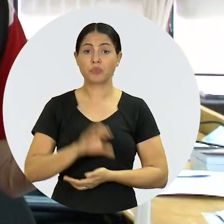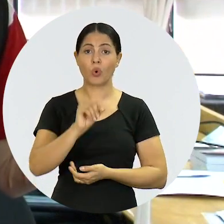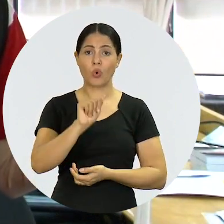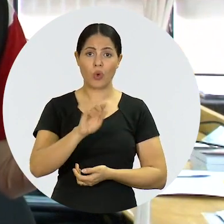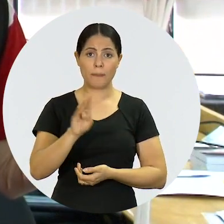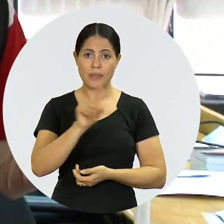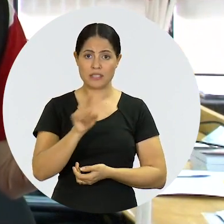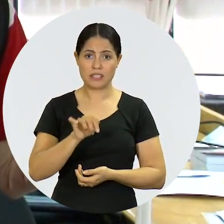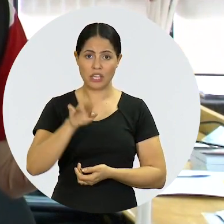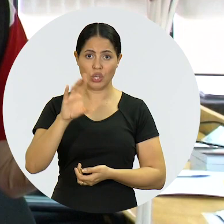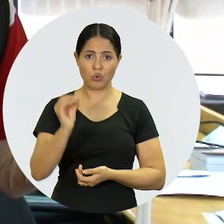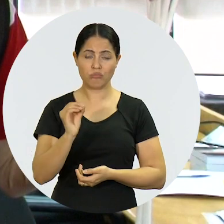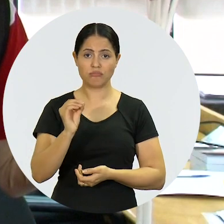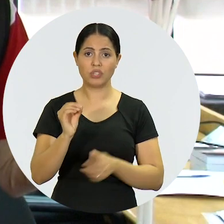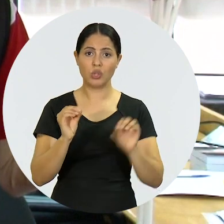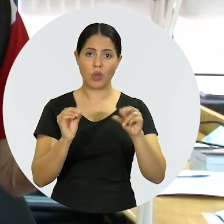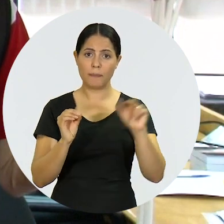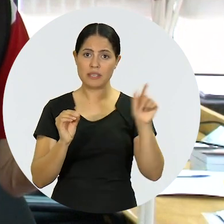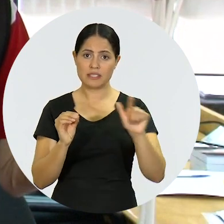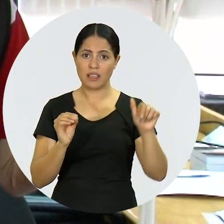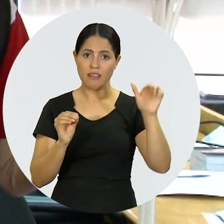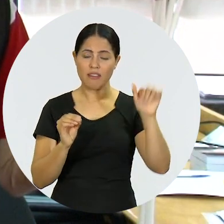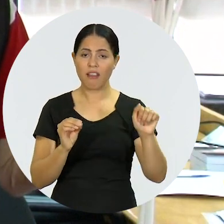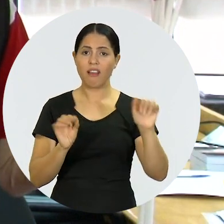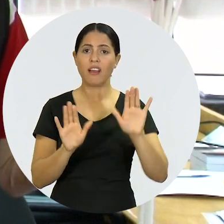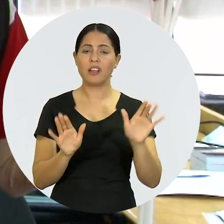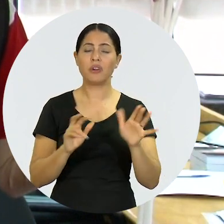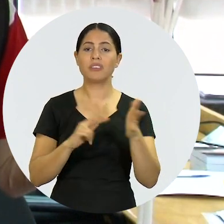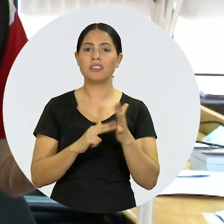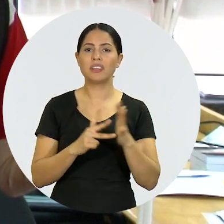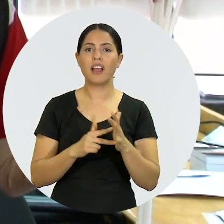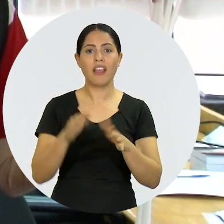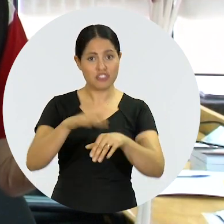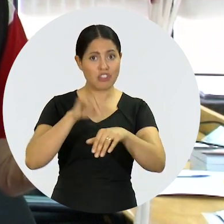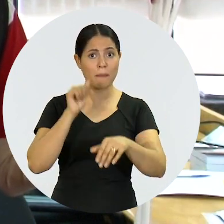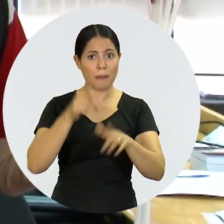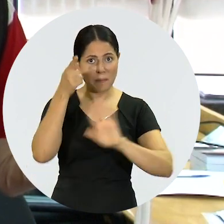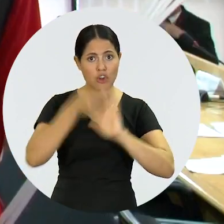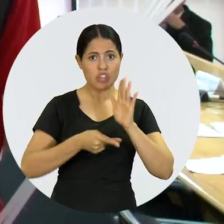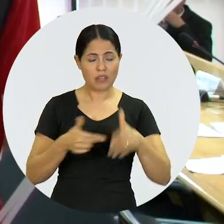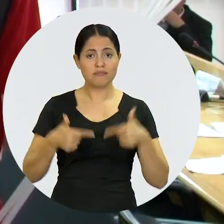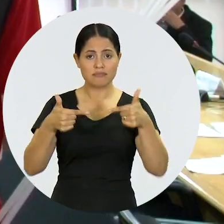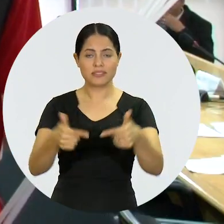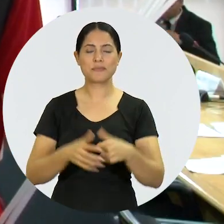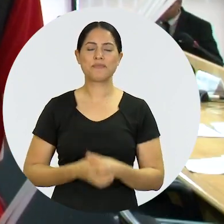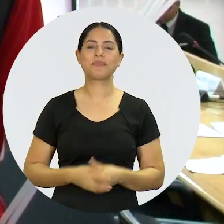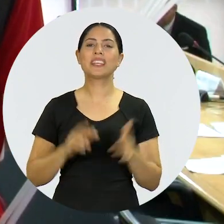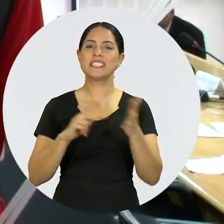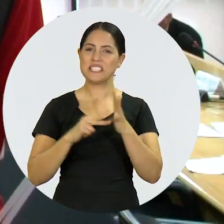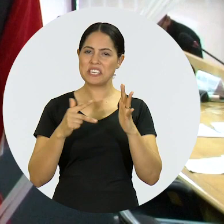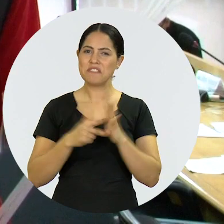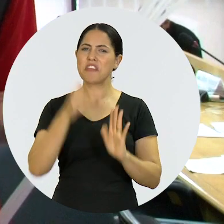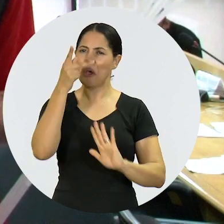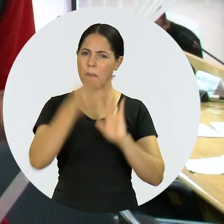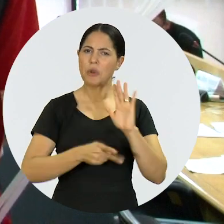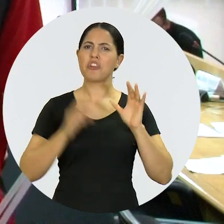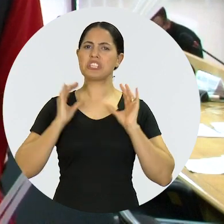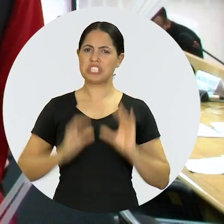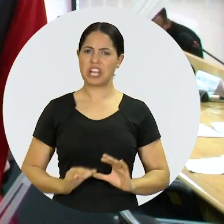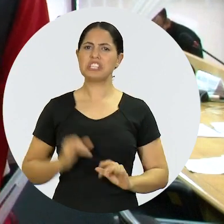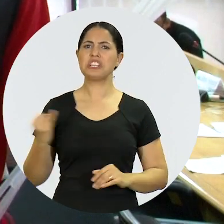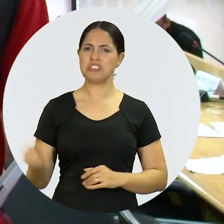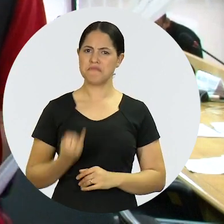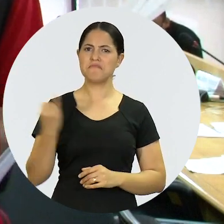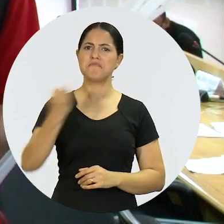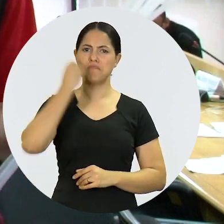o OABzinho e a OABzinha não é mais, ela é chamada para comparecer aos eventos. Um projeto de cidadania, OAB